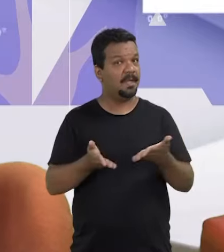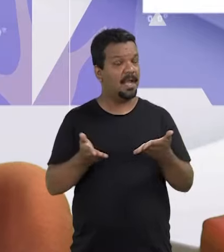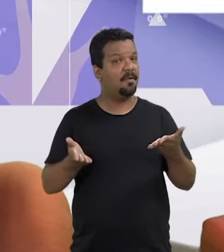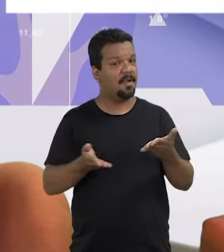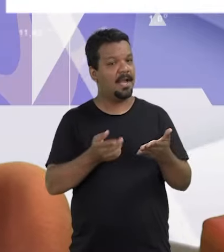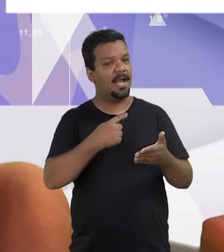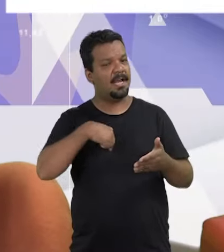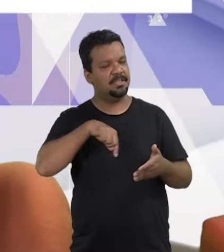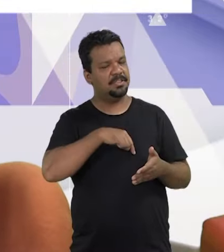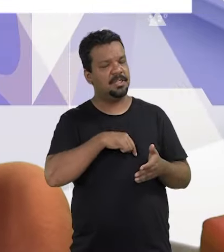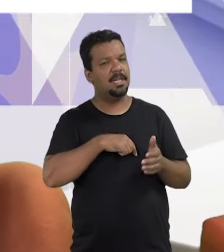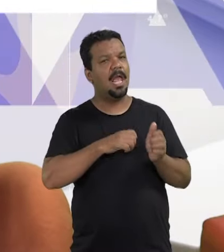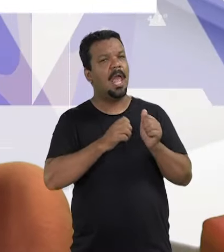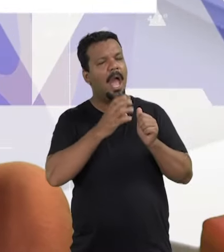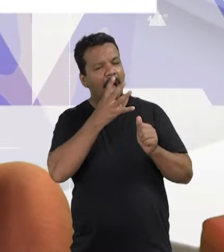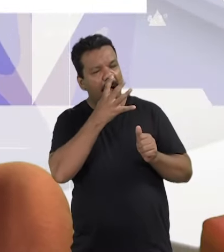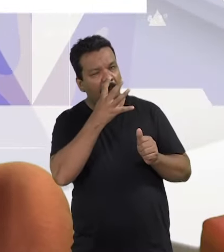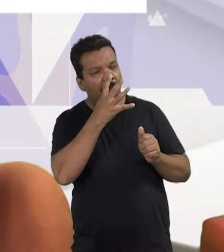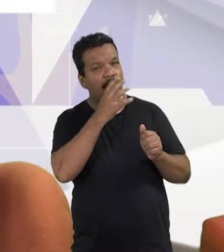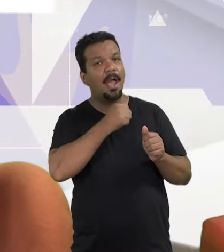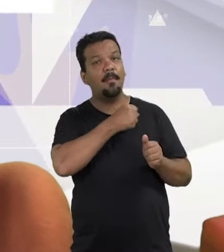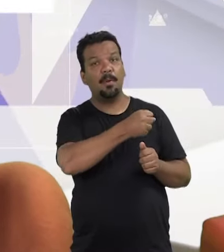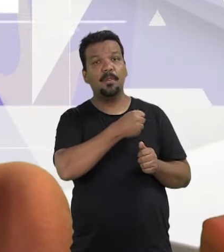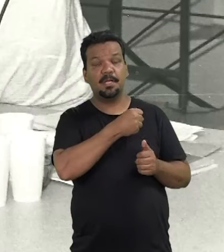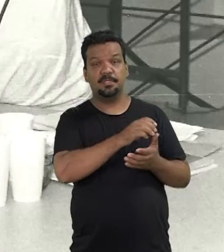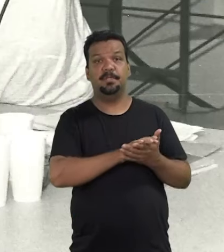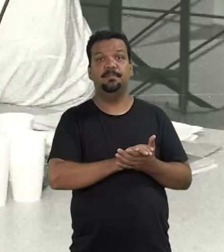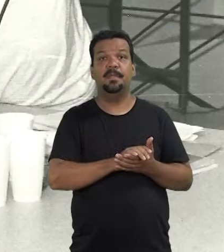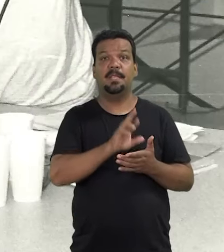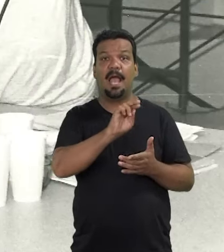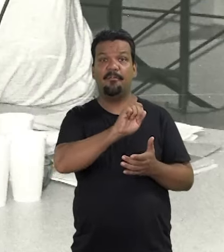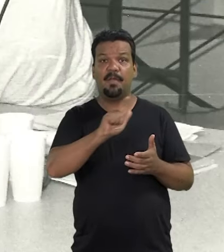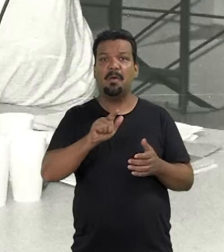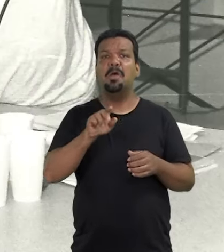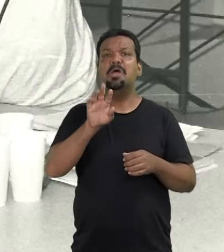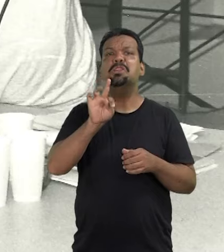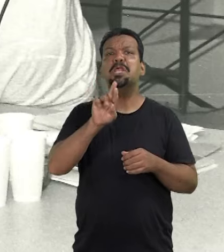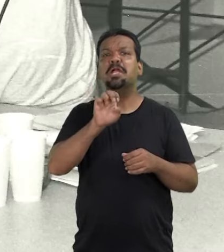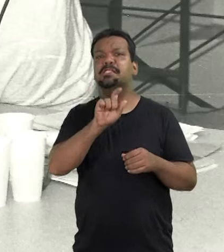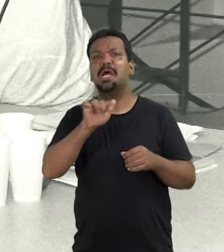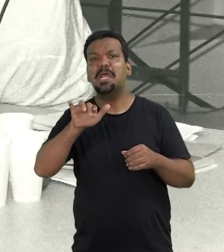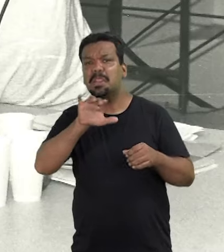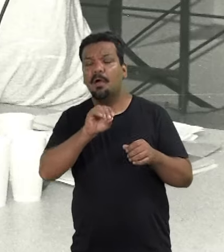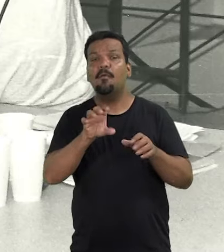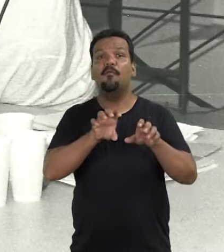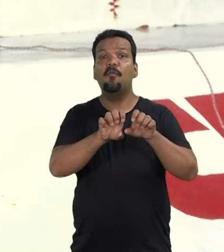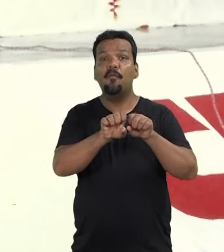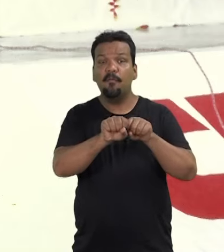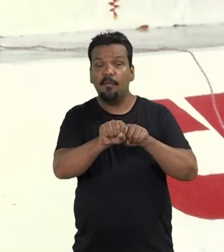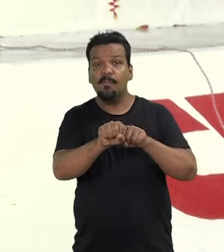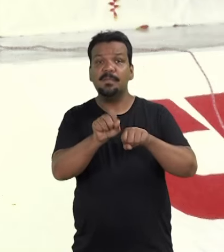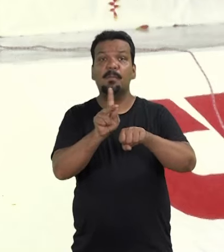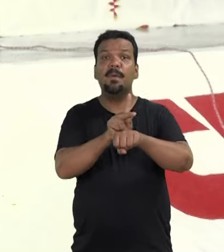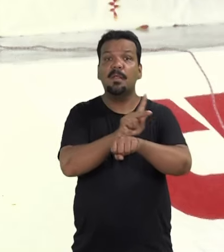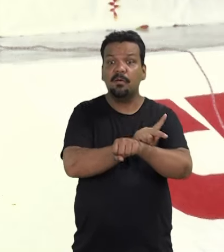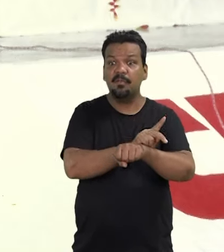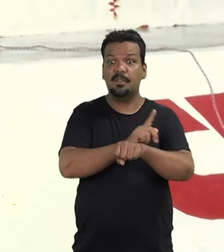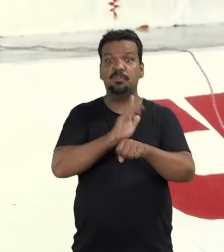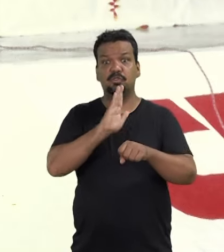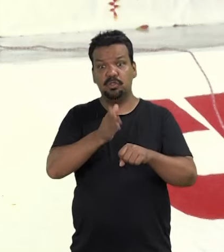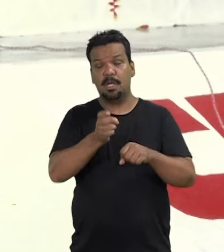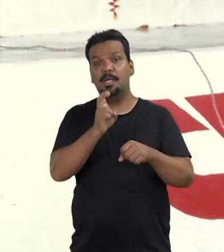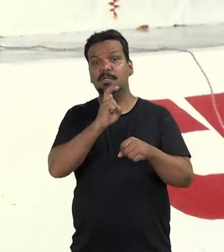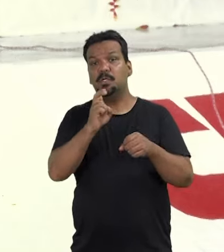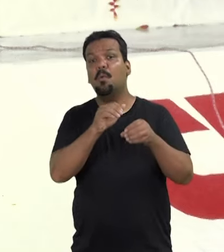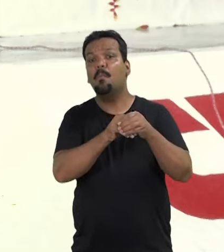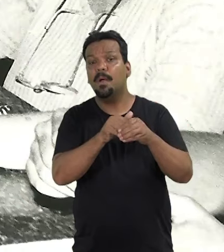Agora, a gente acompanha a reportagem de Rafael Negrão. Tereza Leitão é pedagoga de formação, ex-sindicalista, teve